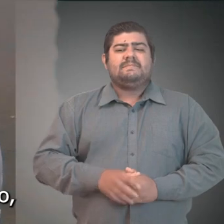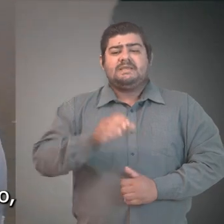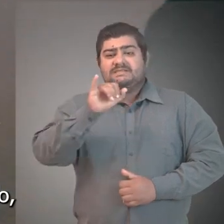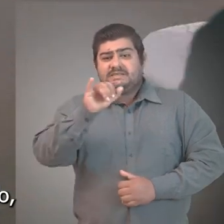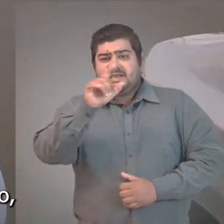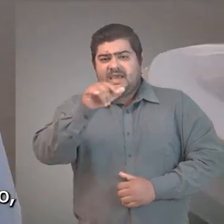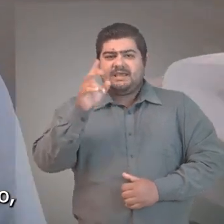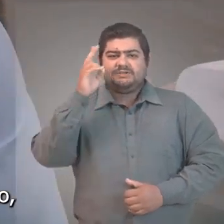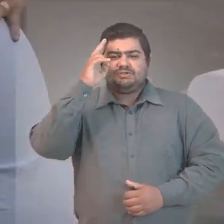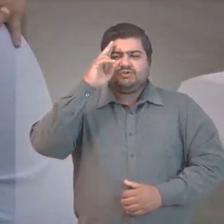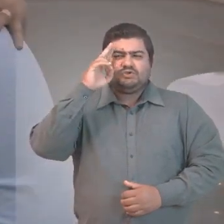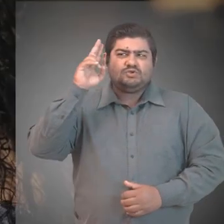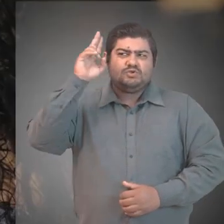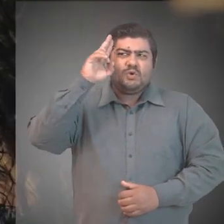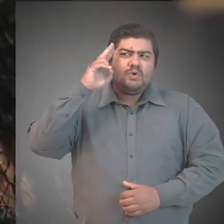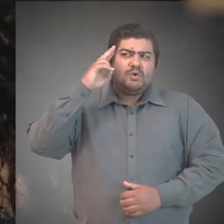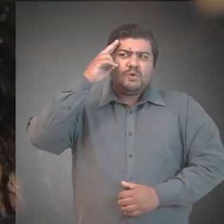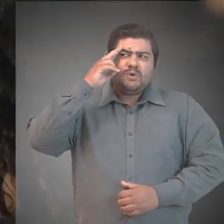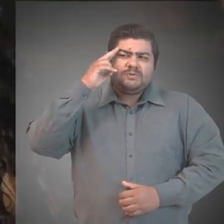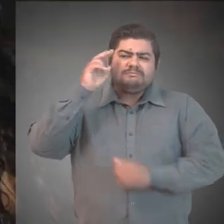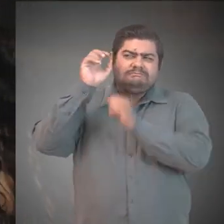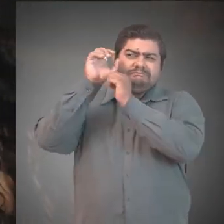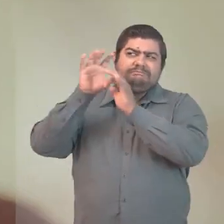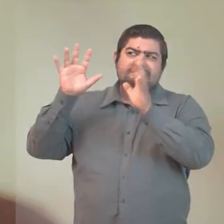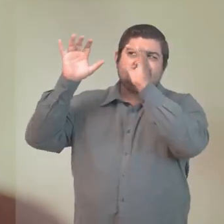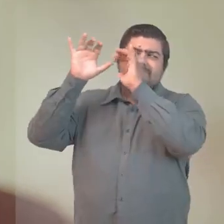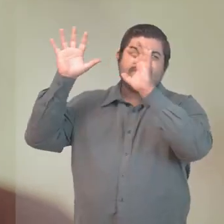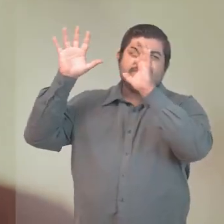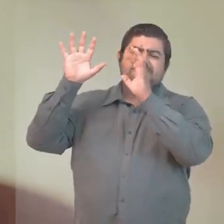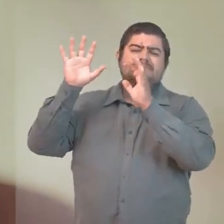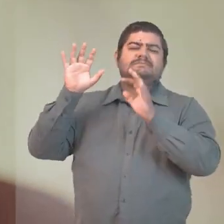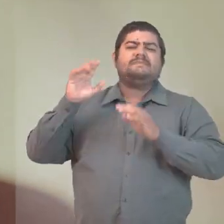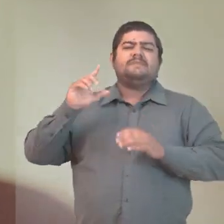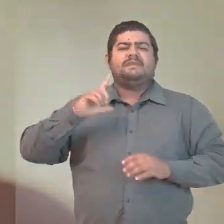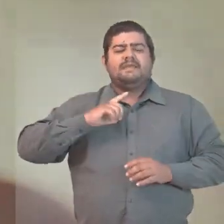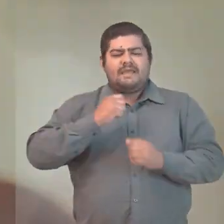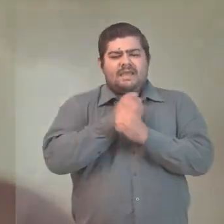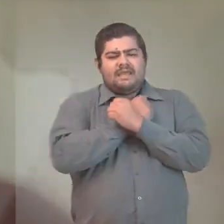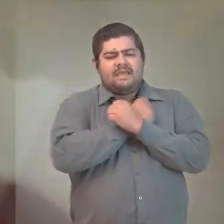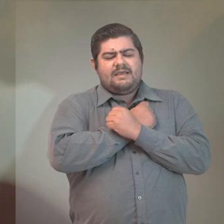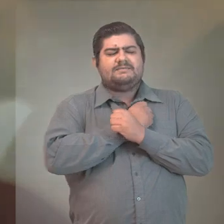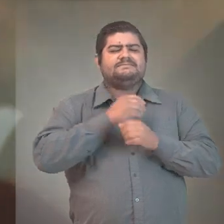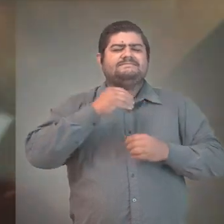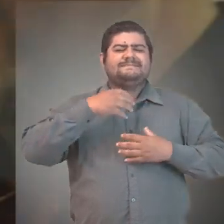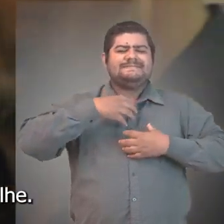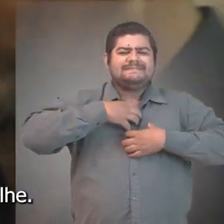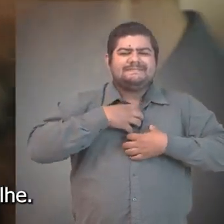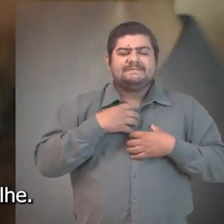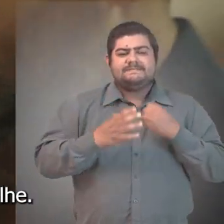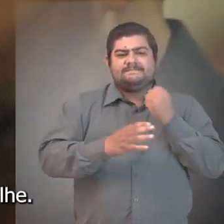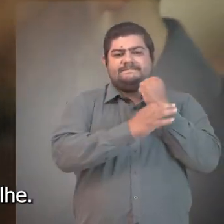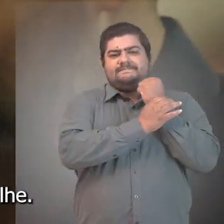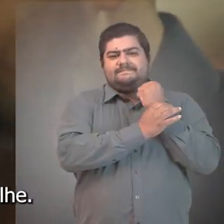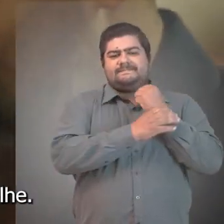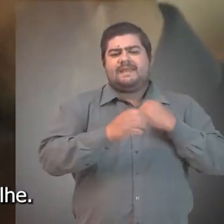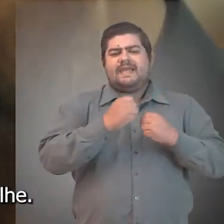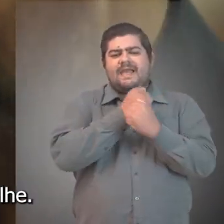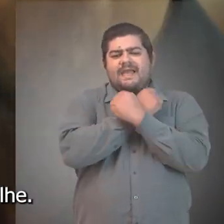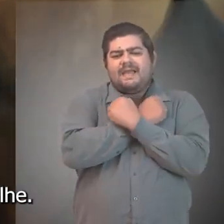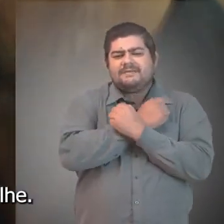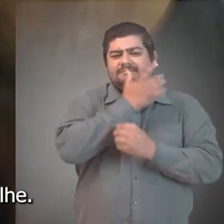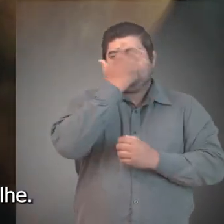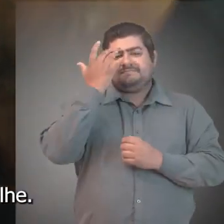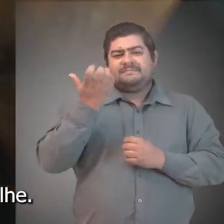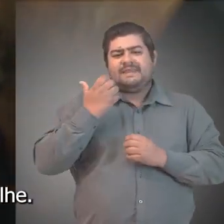a gente quer ter por perto, de quem tem o nosso jeito. Que olhe nos olhos e tenha nesse gesto a simplicidade e a verdade